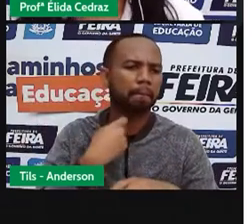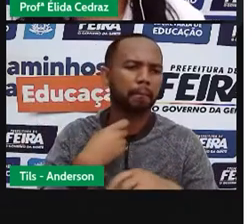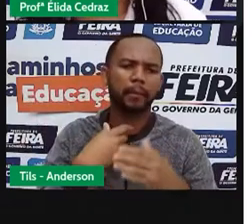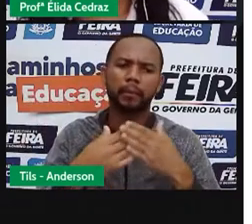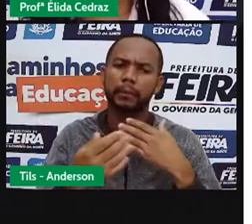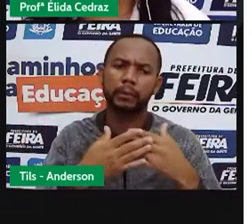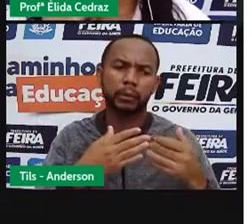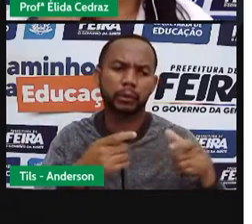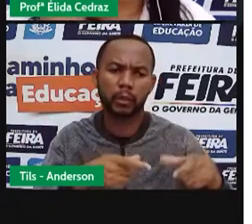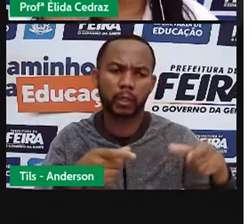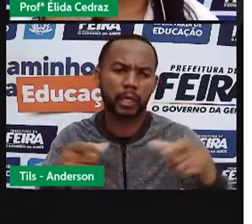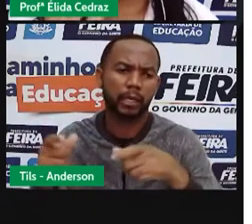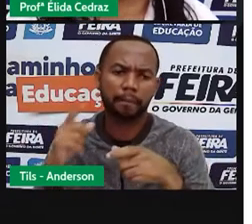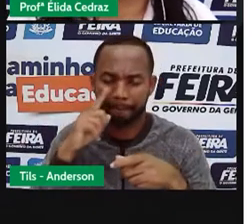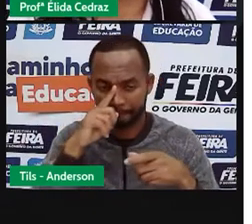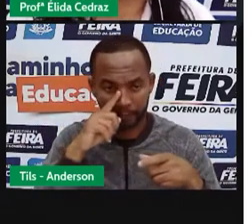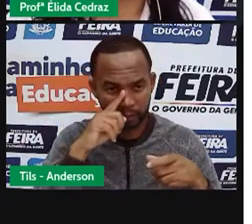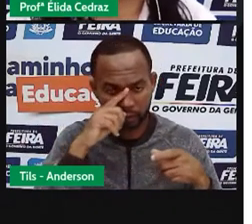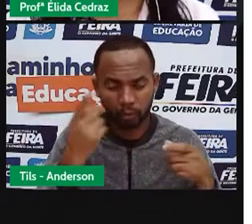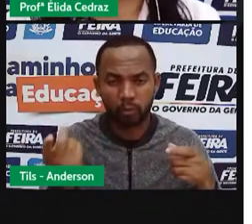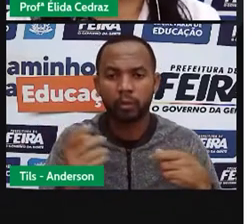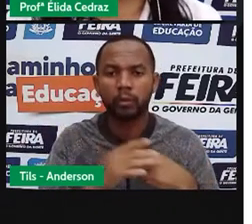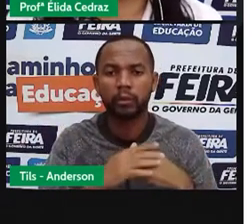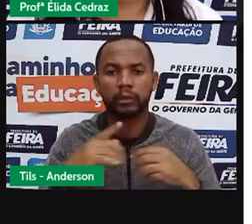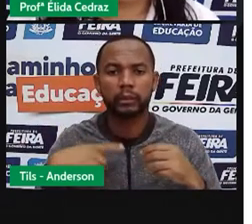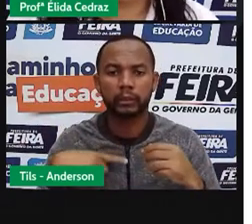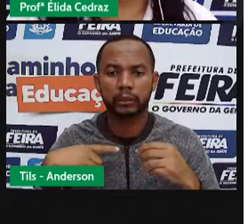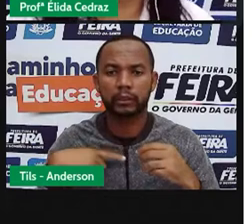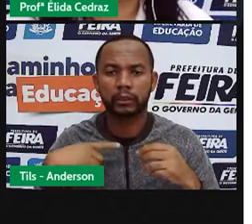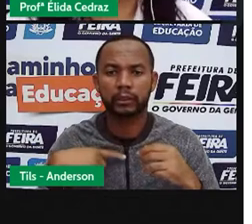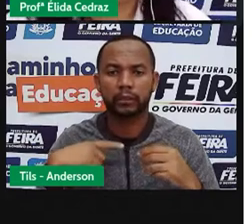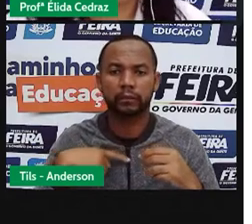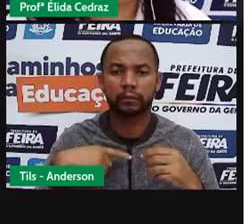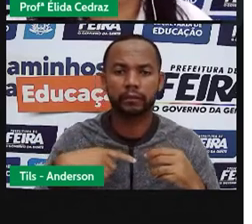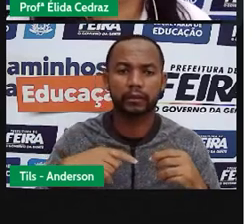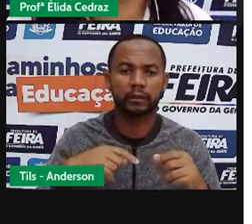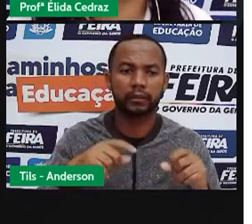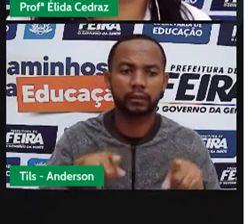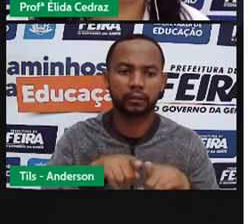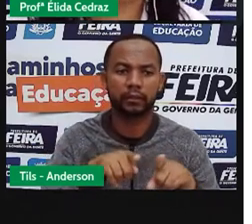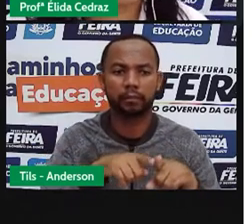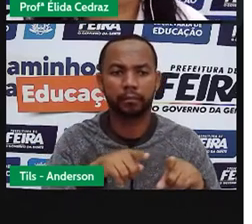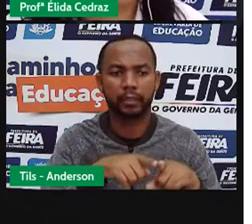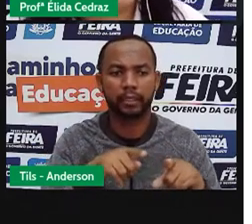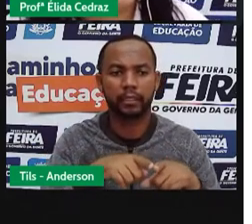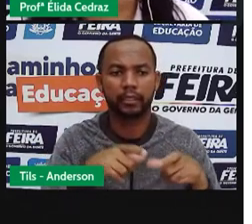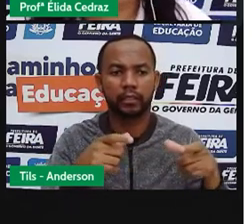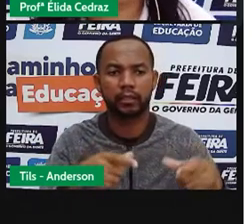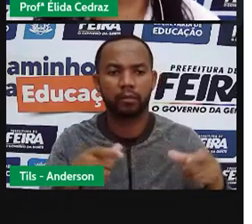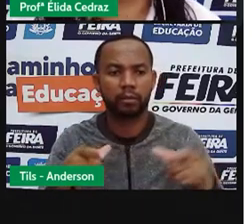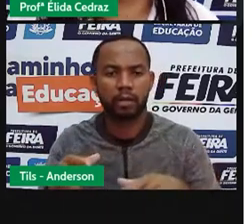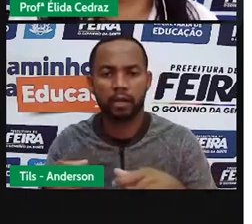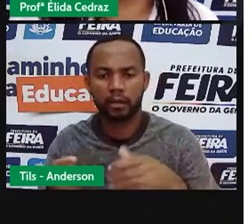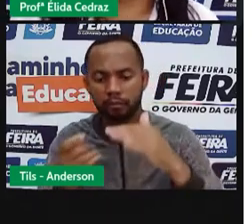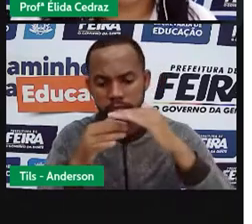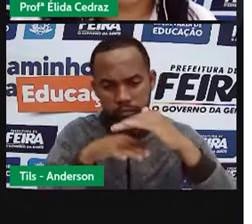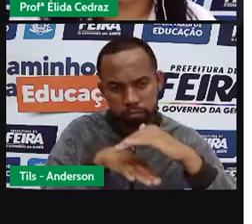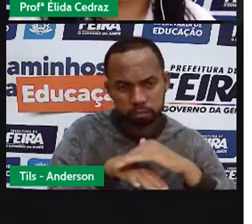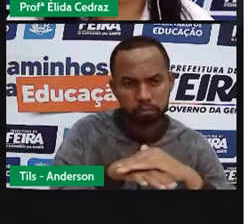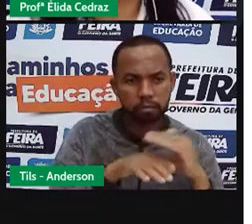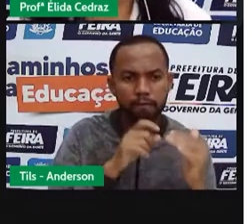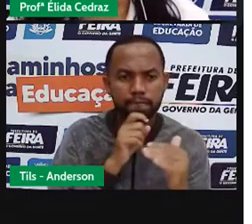perigosos, locais de passagem, de mudança, onde eles poderiam se abrigar na época do